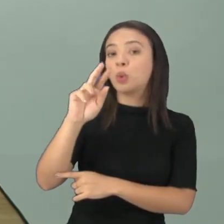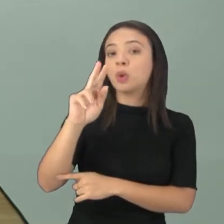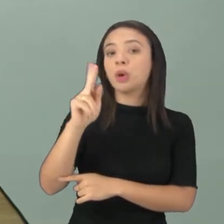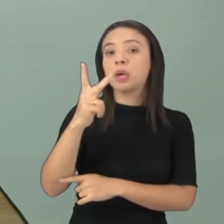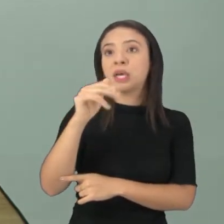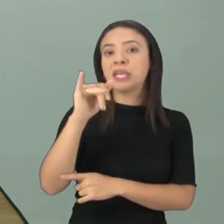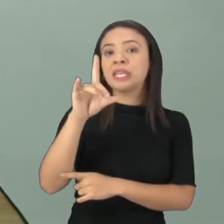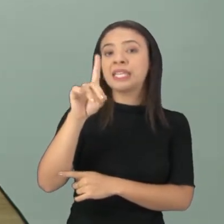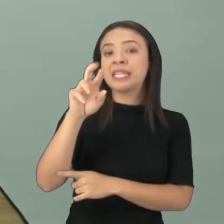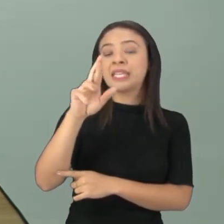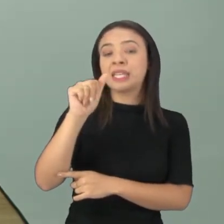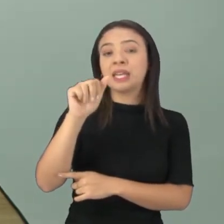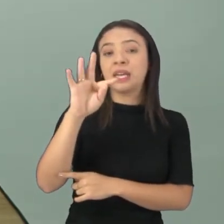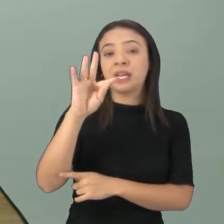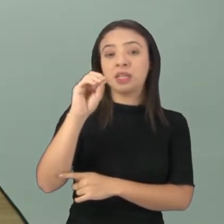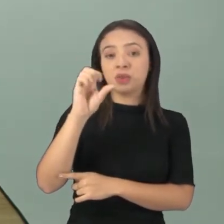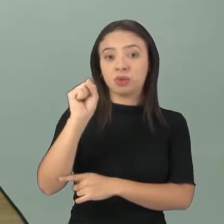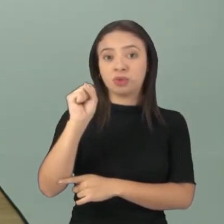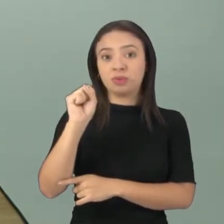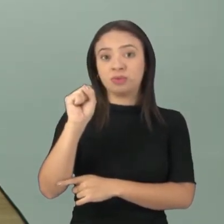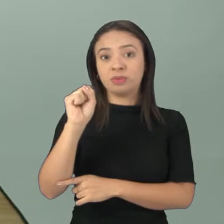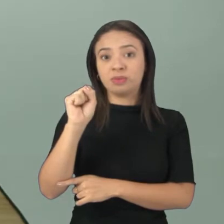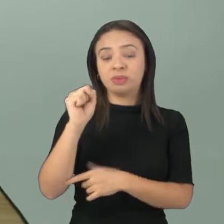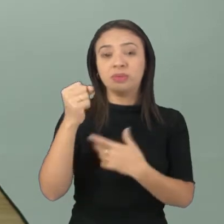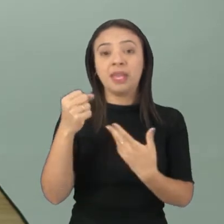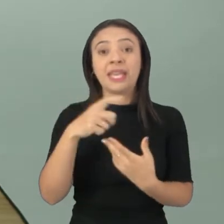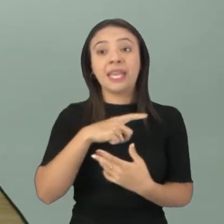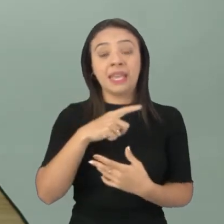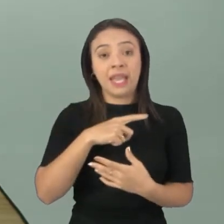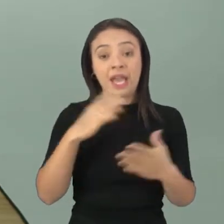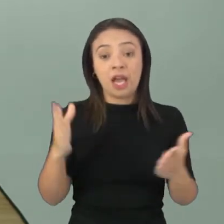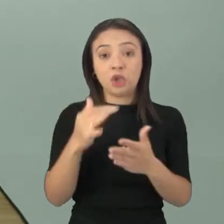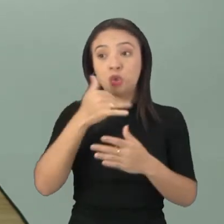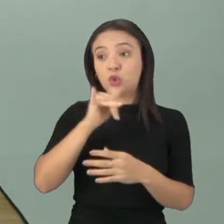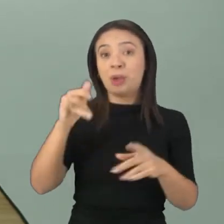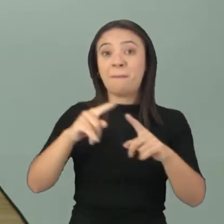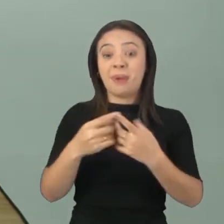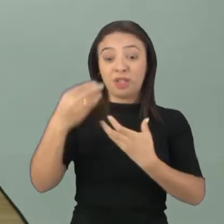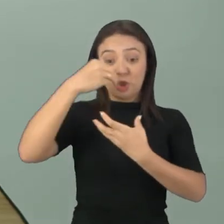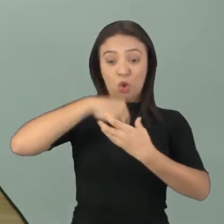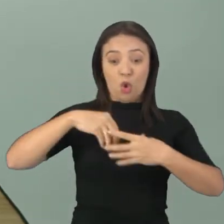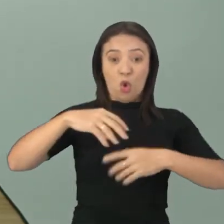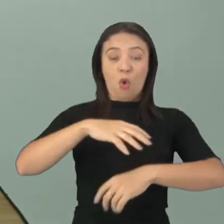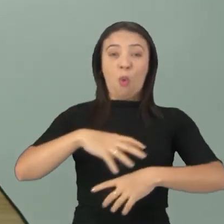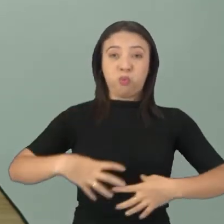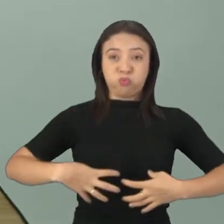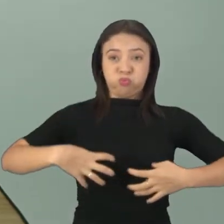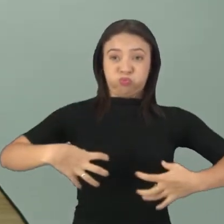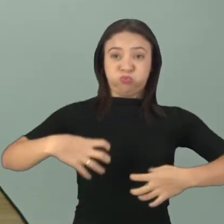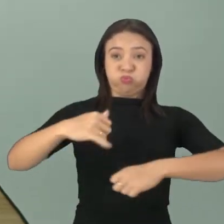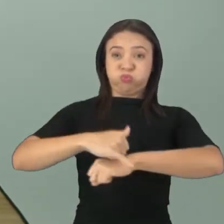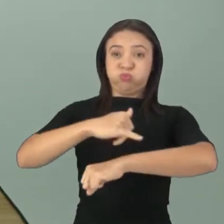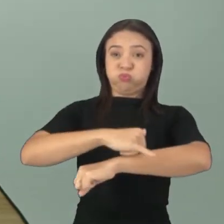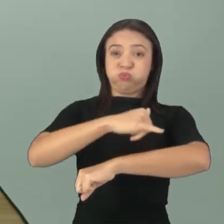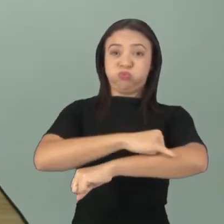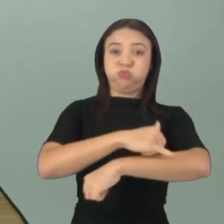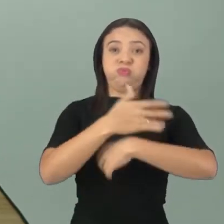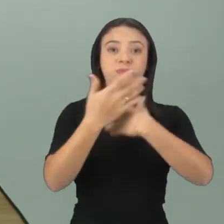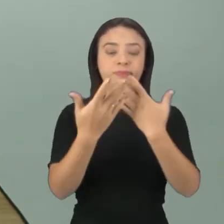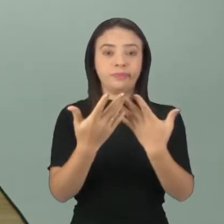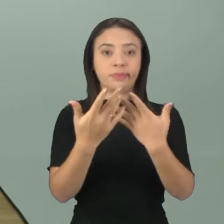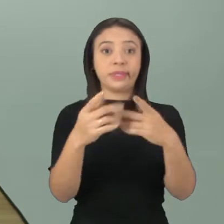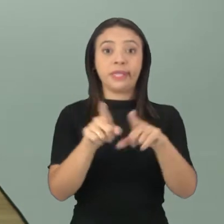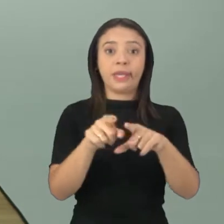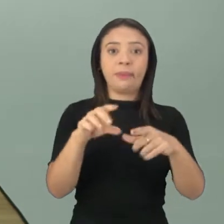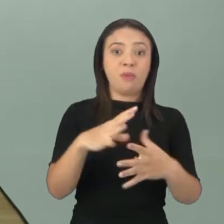energia, energia, mas também acaba acumulando um pouco de gordura. E como a gente já falou, o excesso, né? Muita